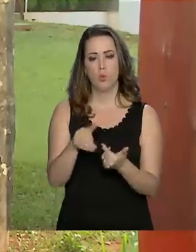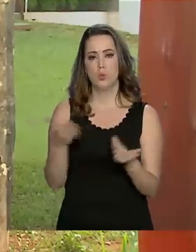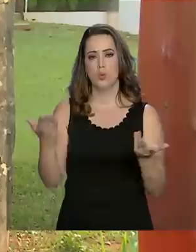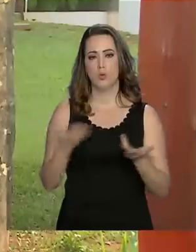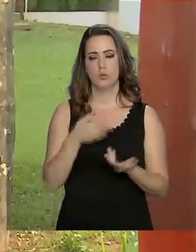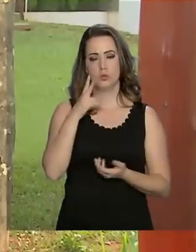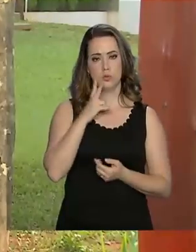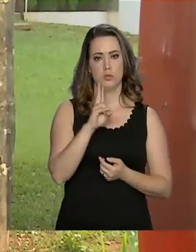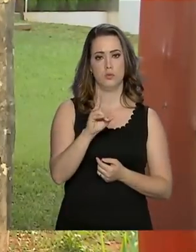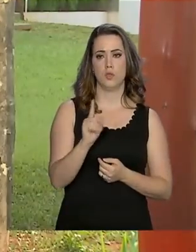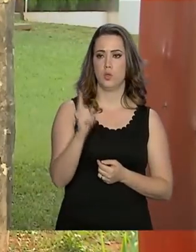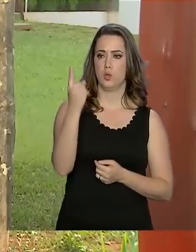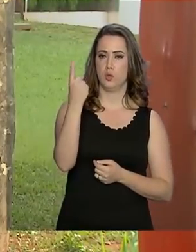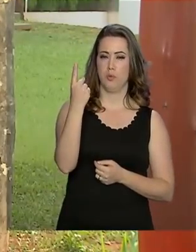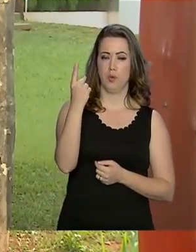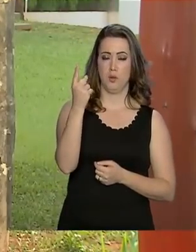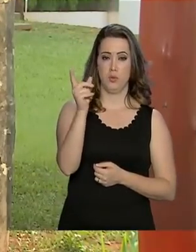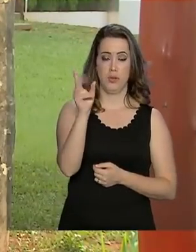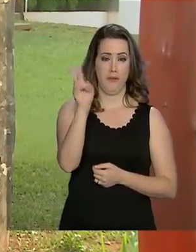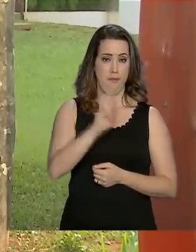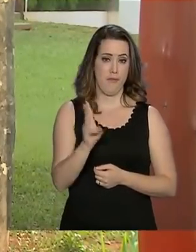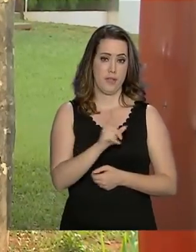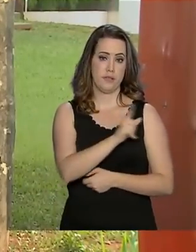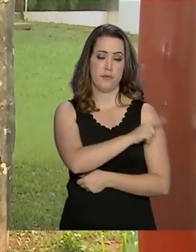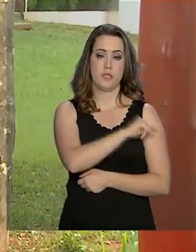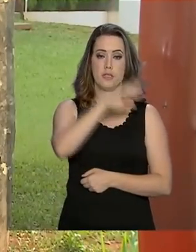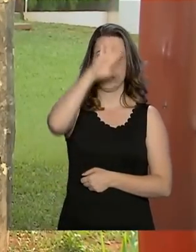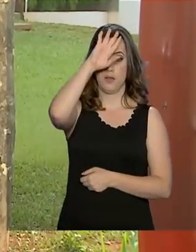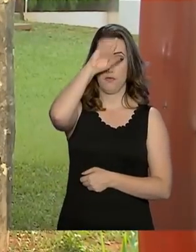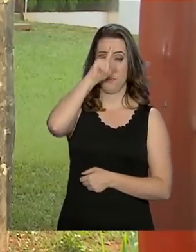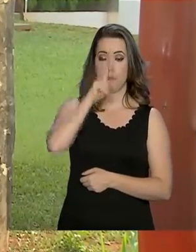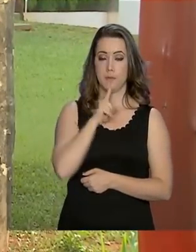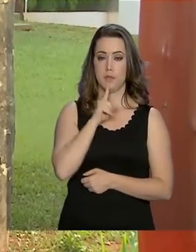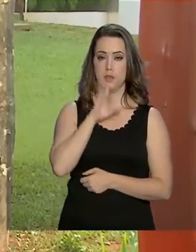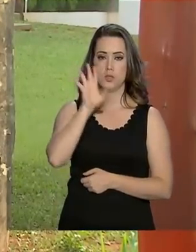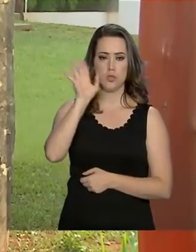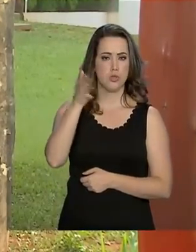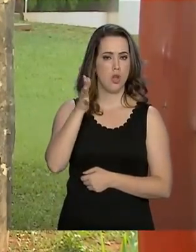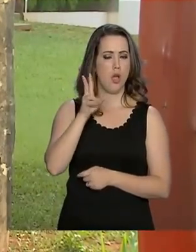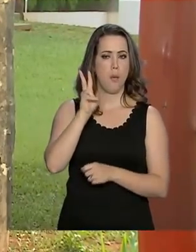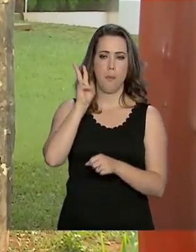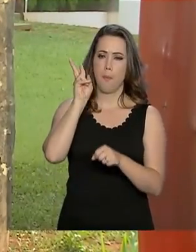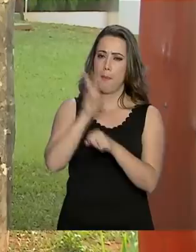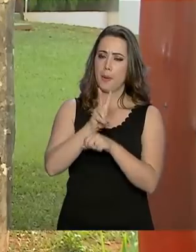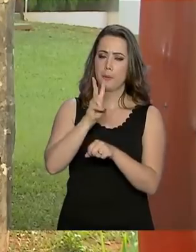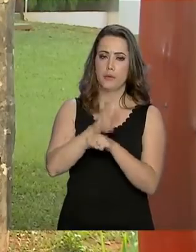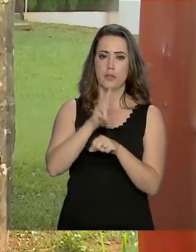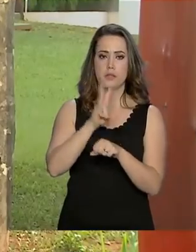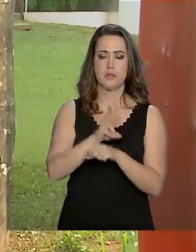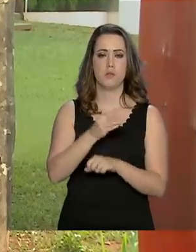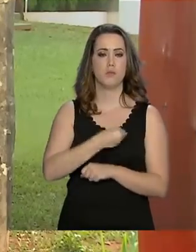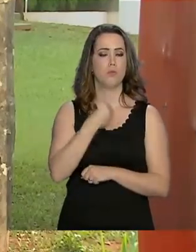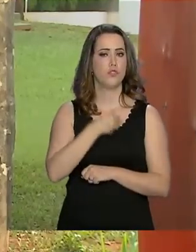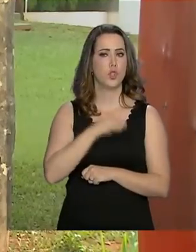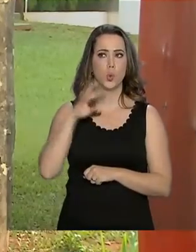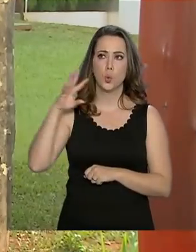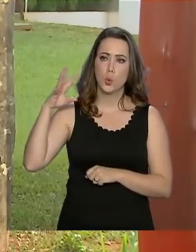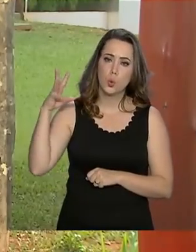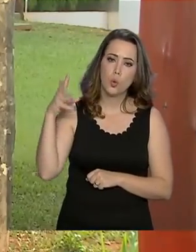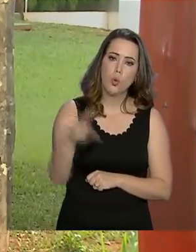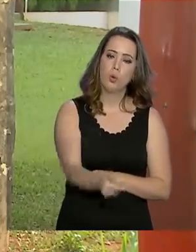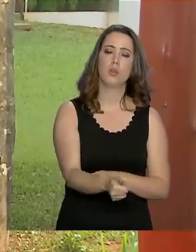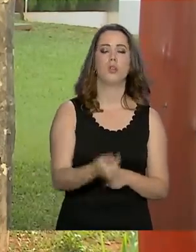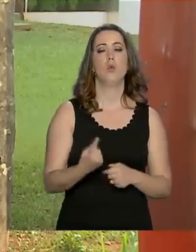se considera que uma única dose da vacina contra a febre amarela produz proteção para a vida inteira.